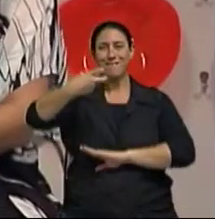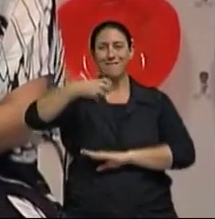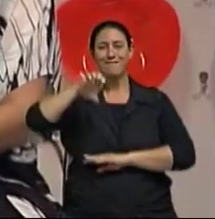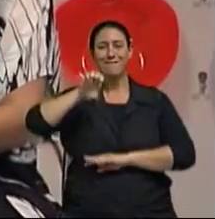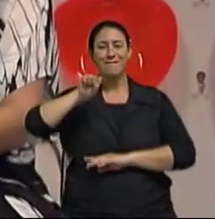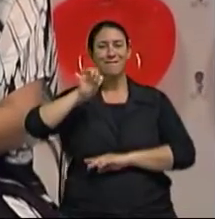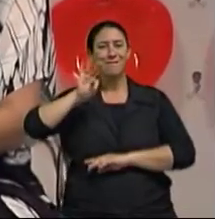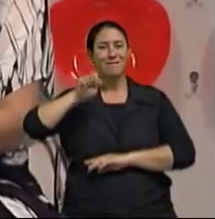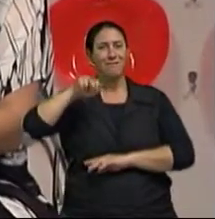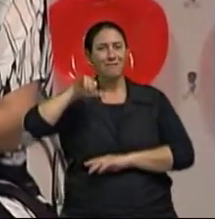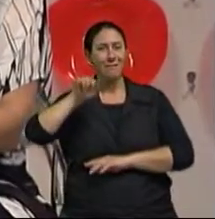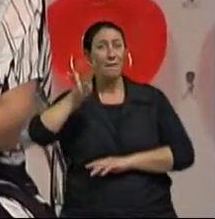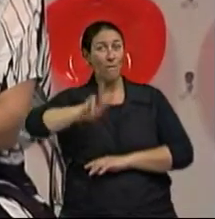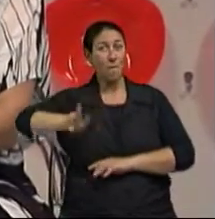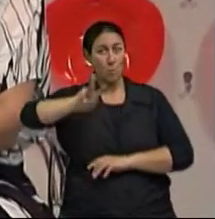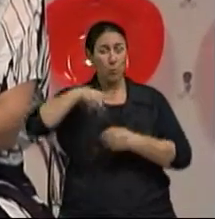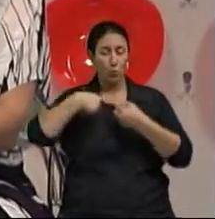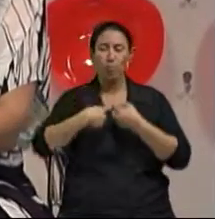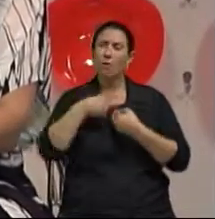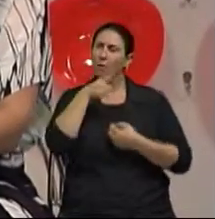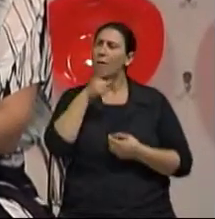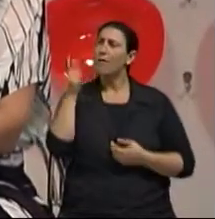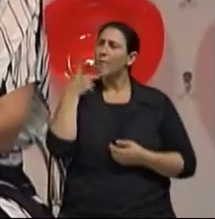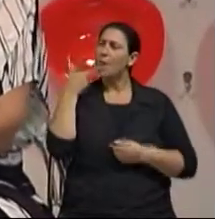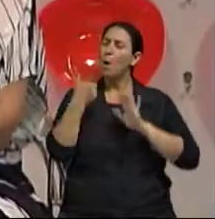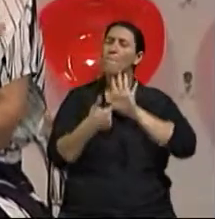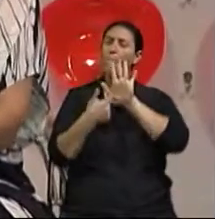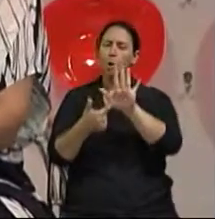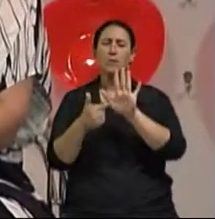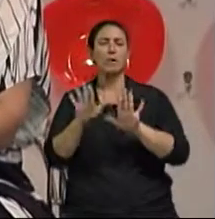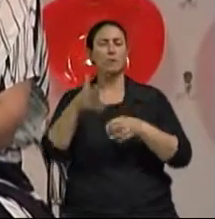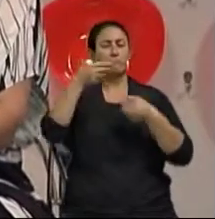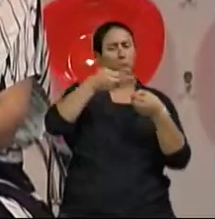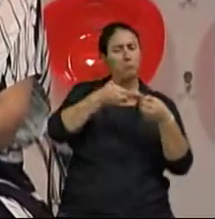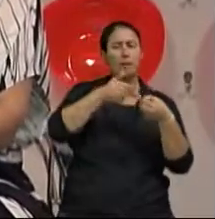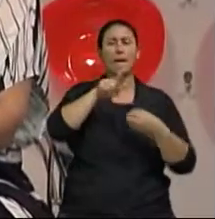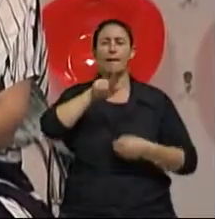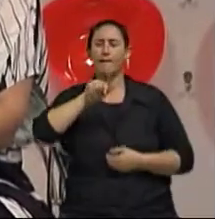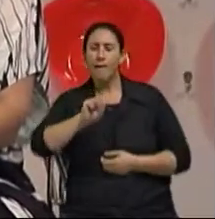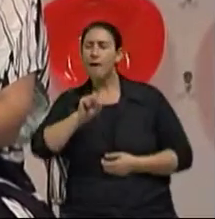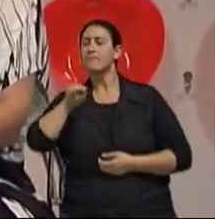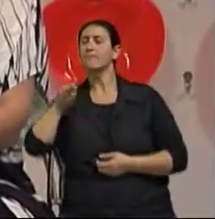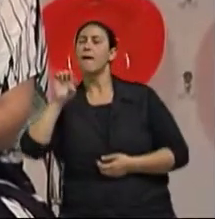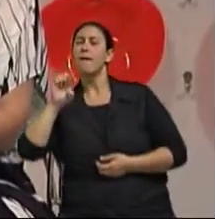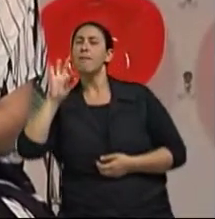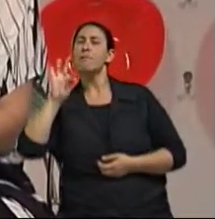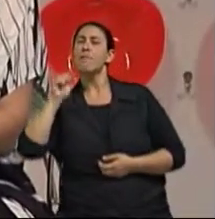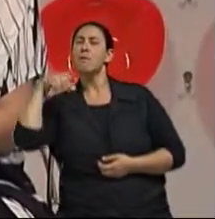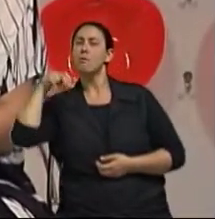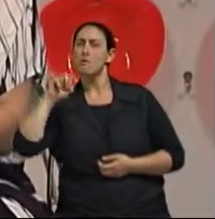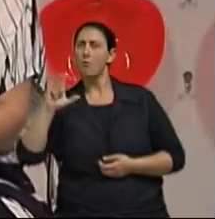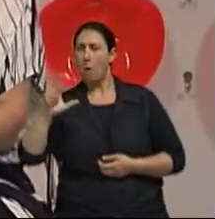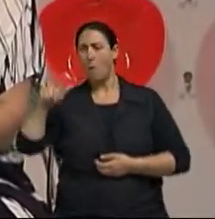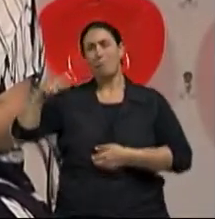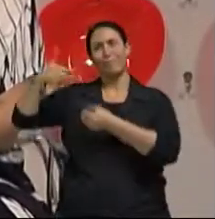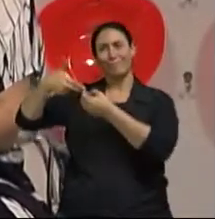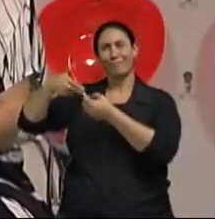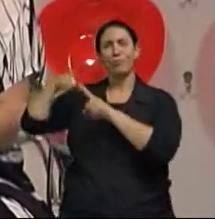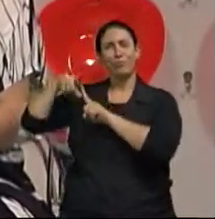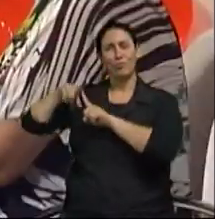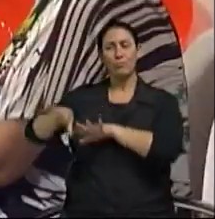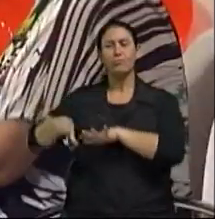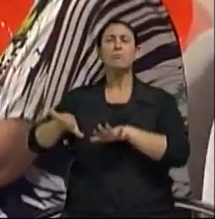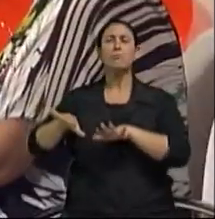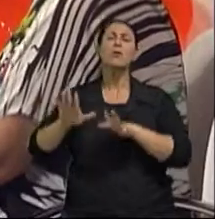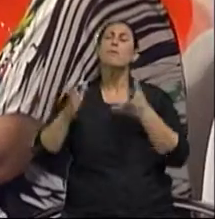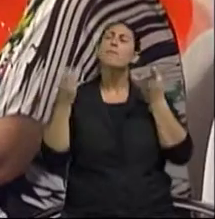carros, do etanol, né? De tudo isso que ele fala ali para nós Eu fico pensando que, como